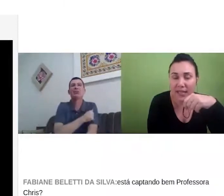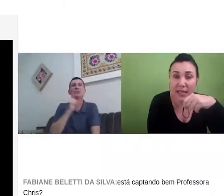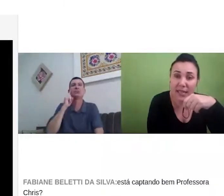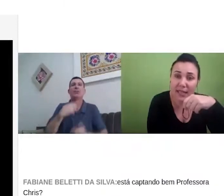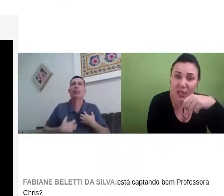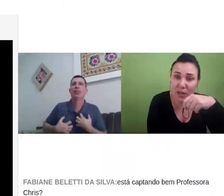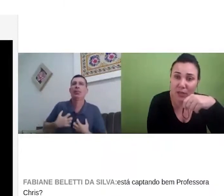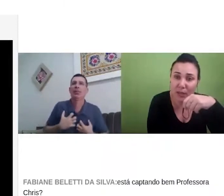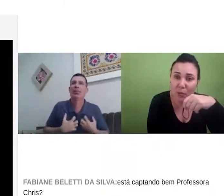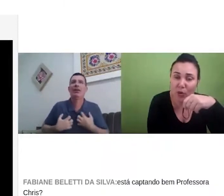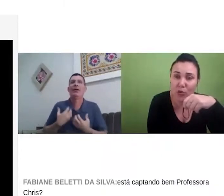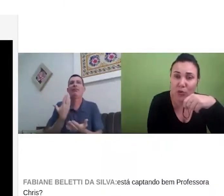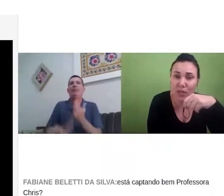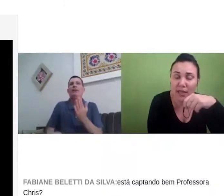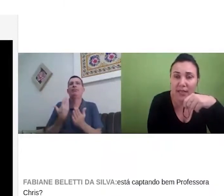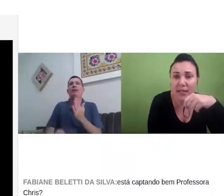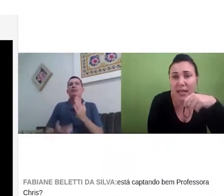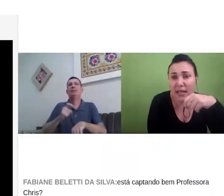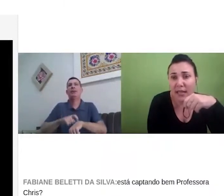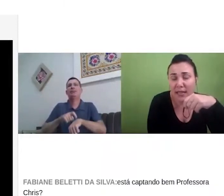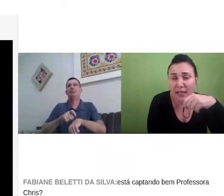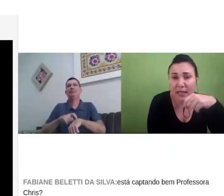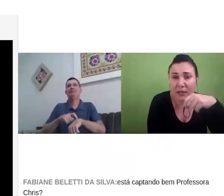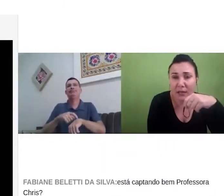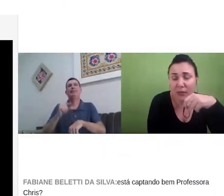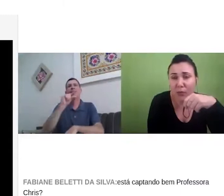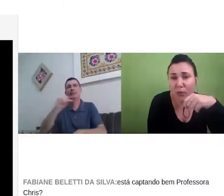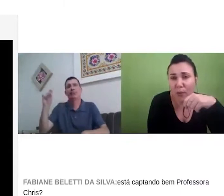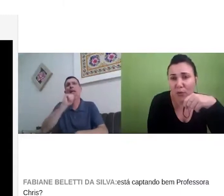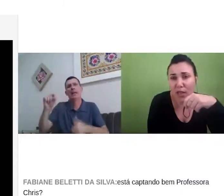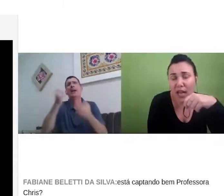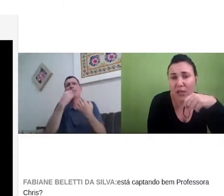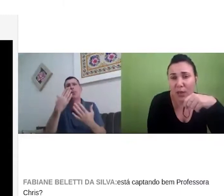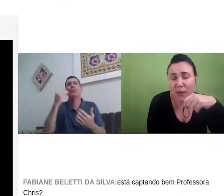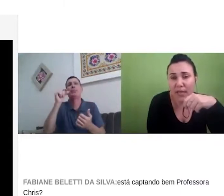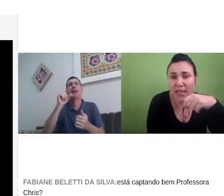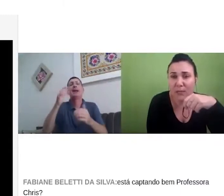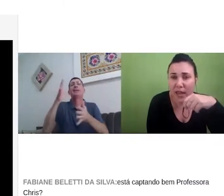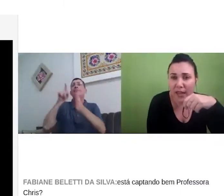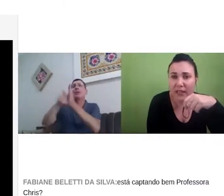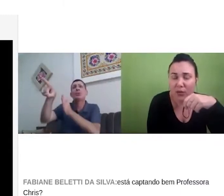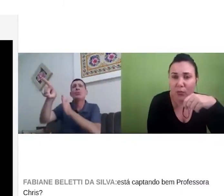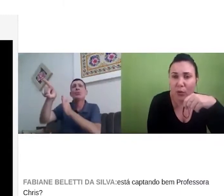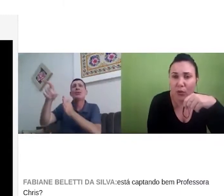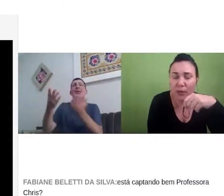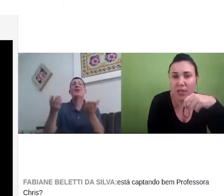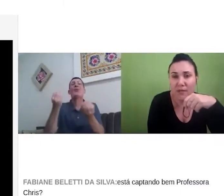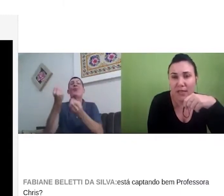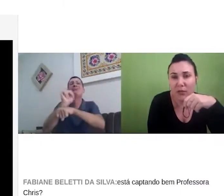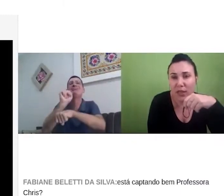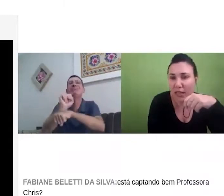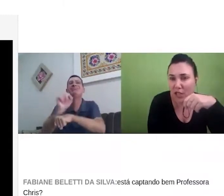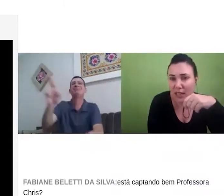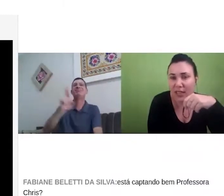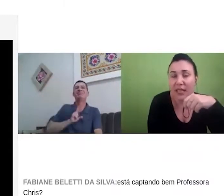clareza, esse atendimento remoto, os surdos, eles sentem um pouco prejudicados, porque parece que eles perdem um pouco, né, muitas